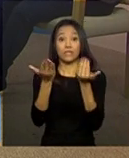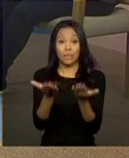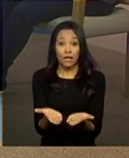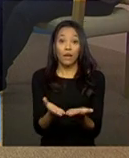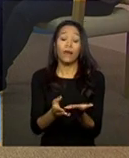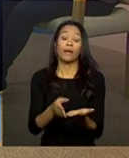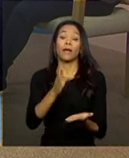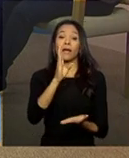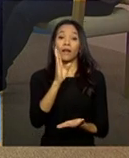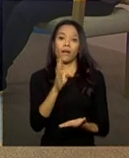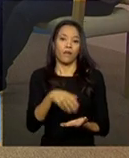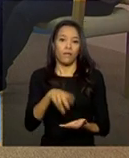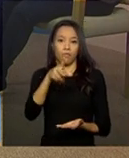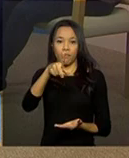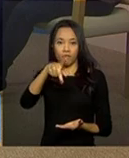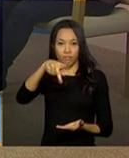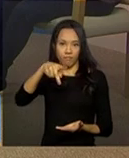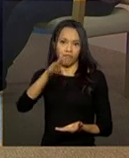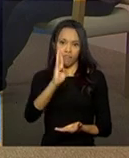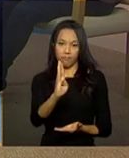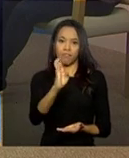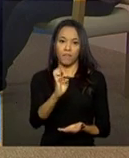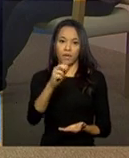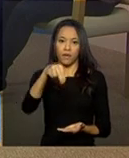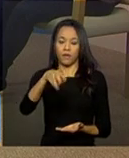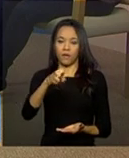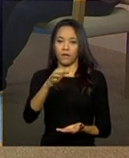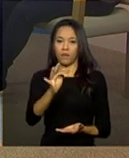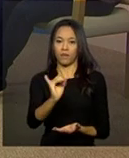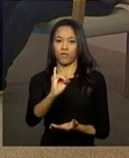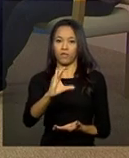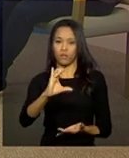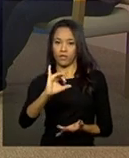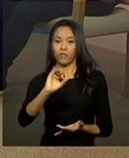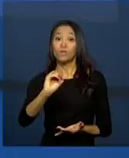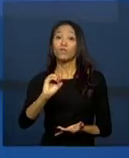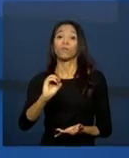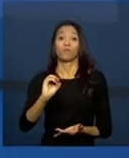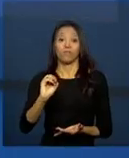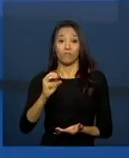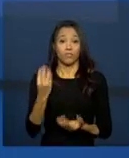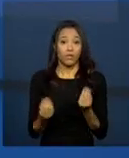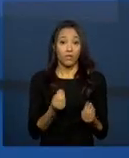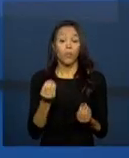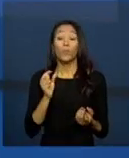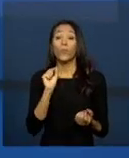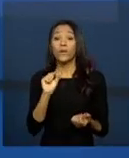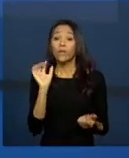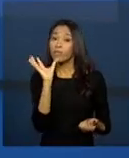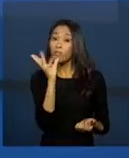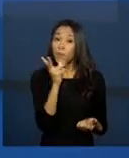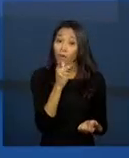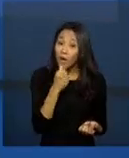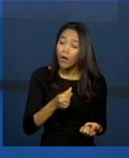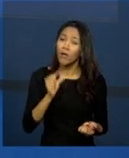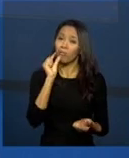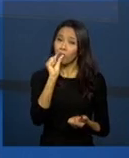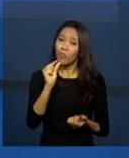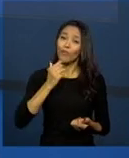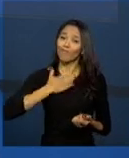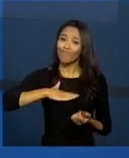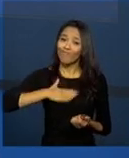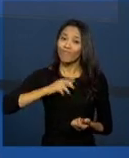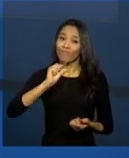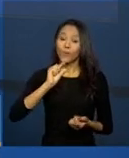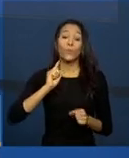o registro também da avaliação do processo de acompanhamento. O que demorará um pouco mais é justamente